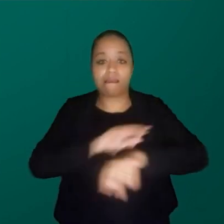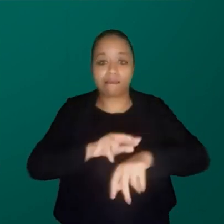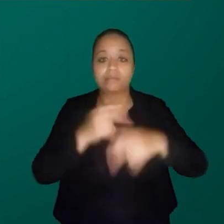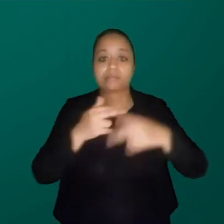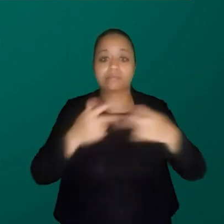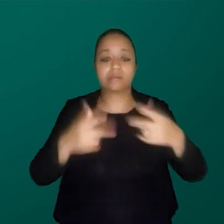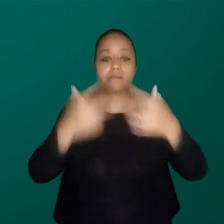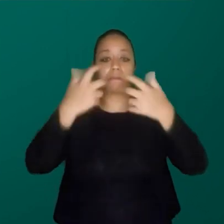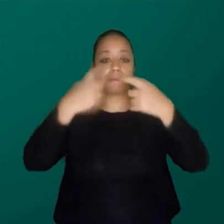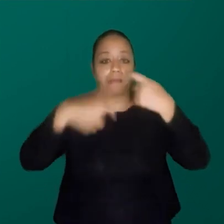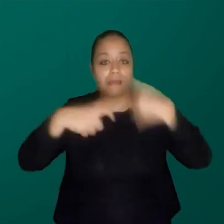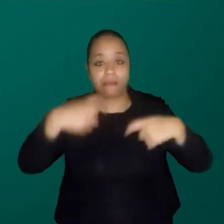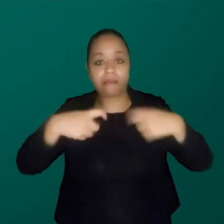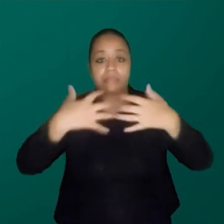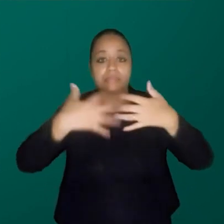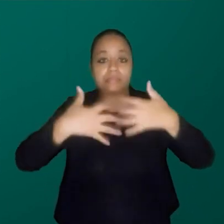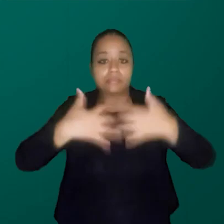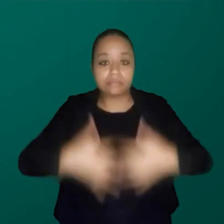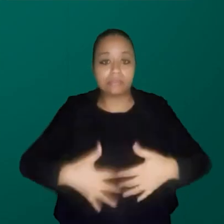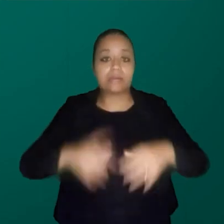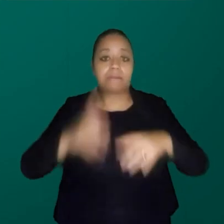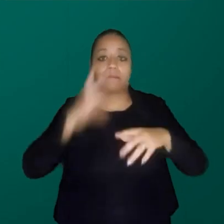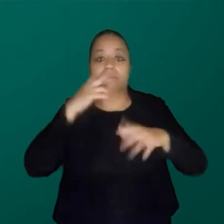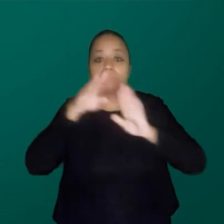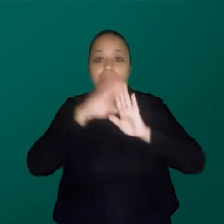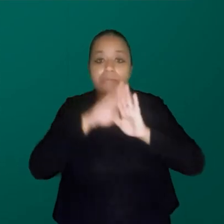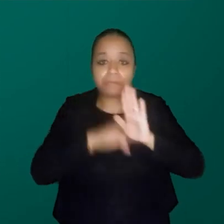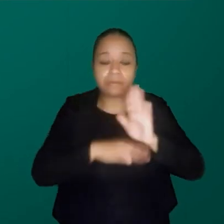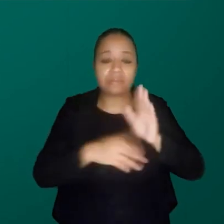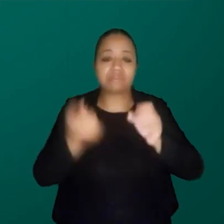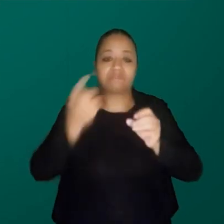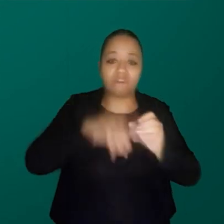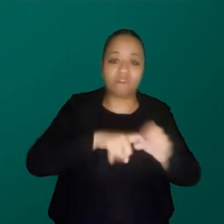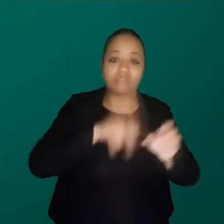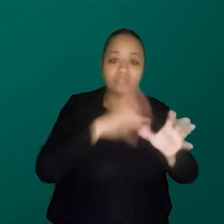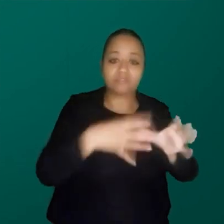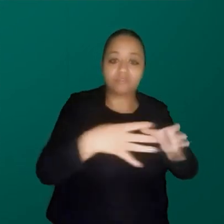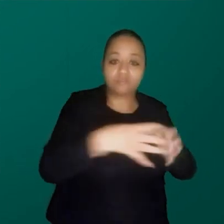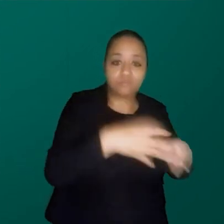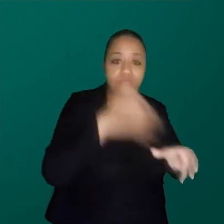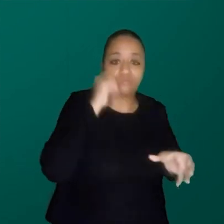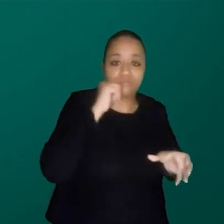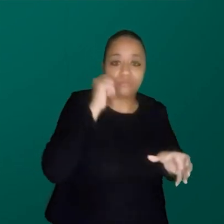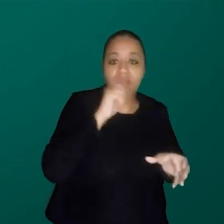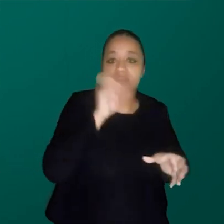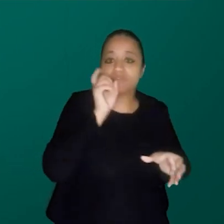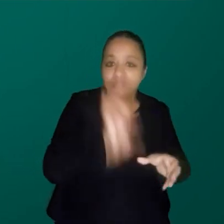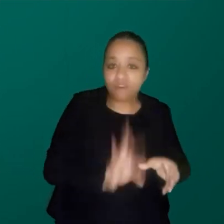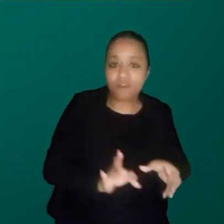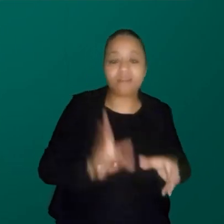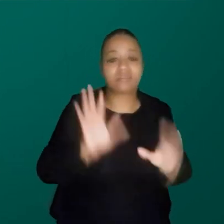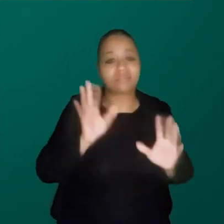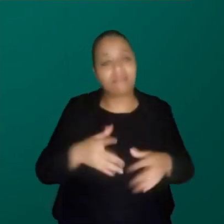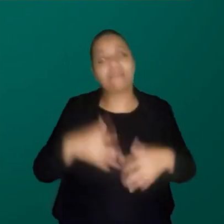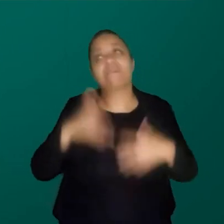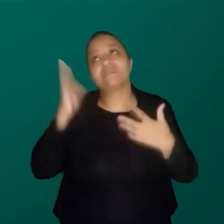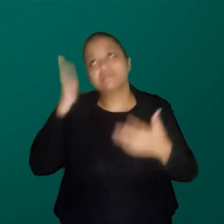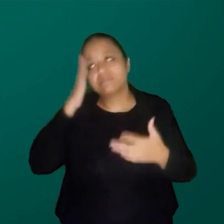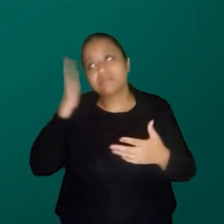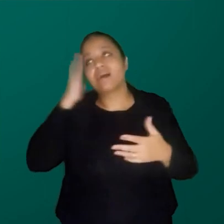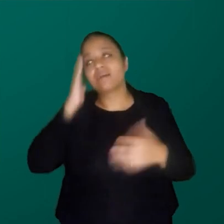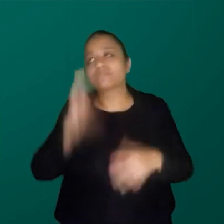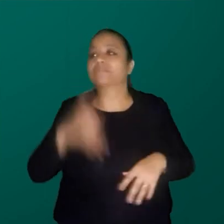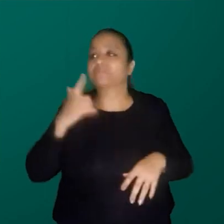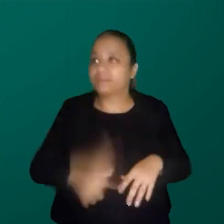interseccionalidade, parece que essa pauta sempre volta para as mesmas pessoas, para muitas vezes, para as pessoas que já estão cansadas de repetir